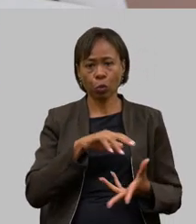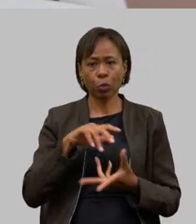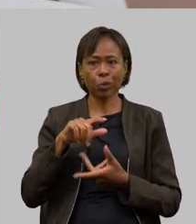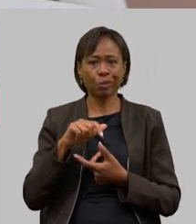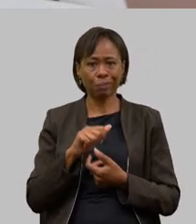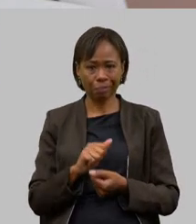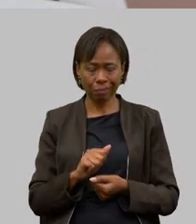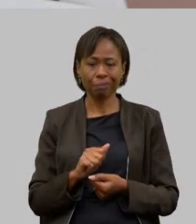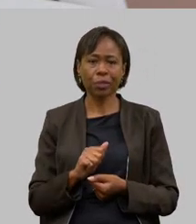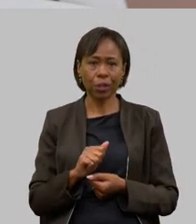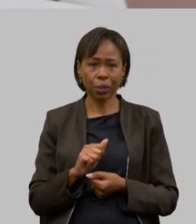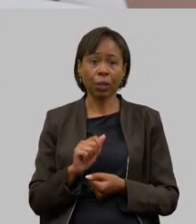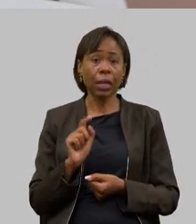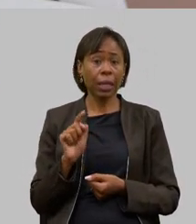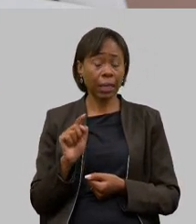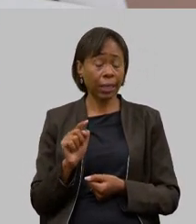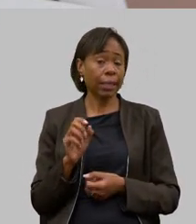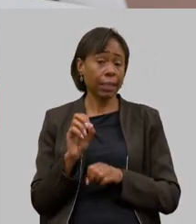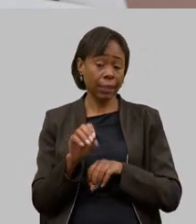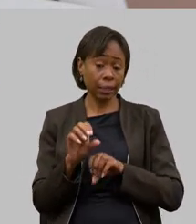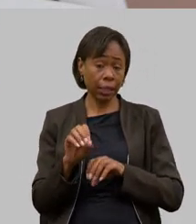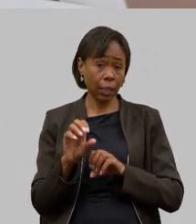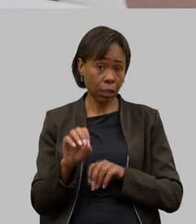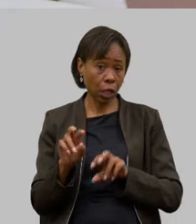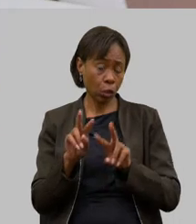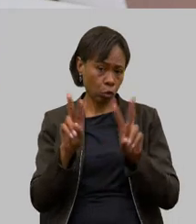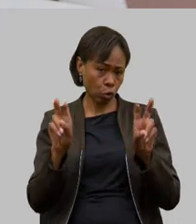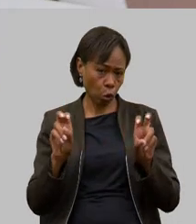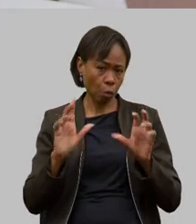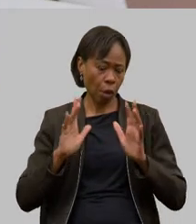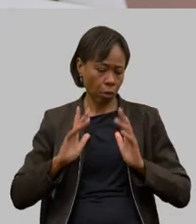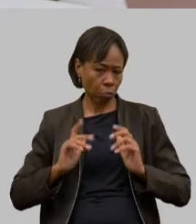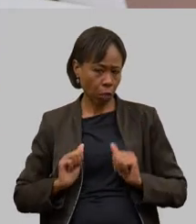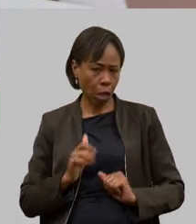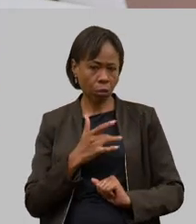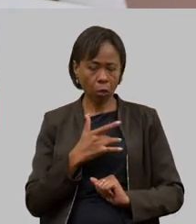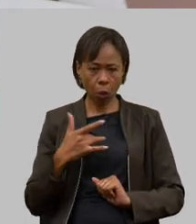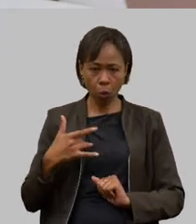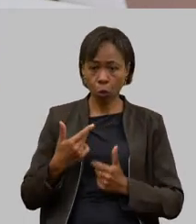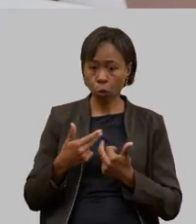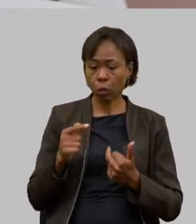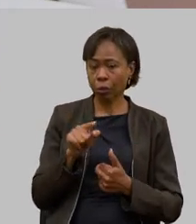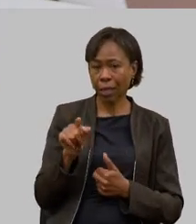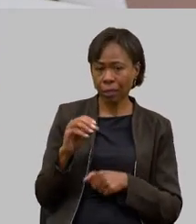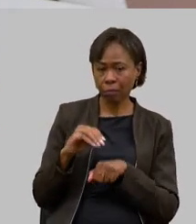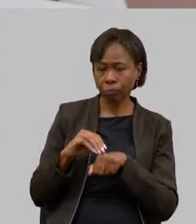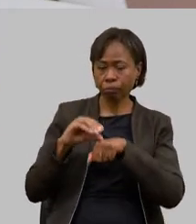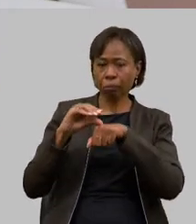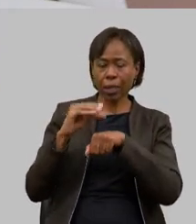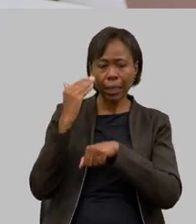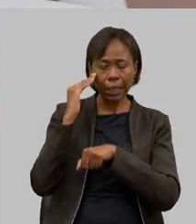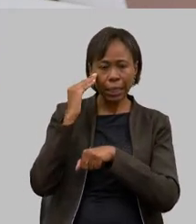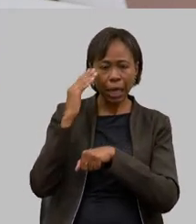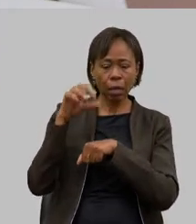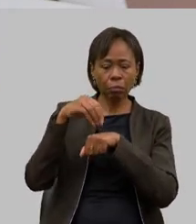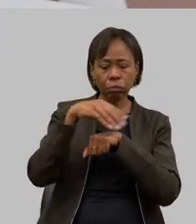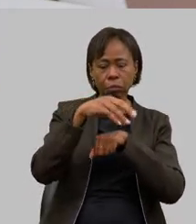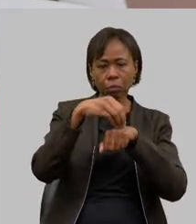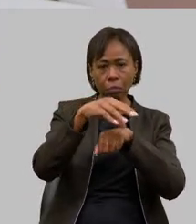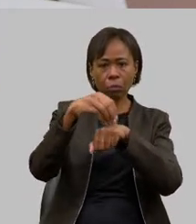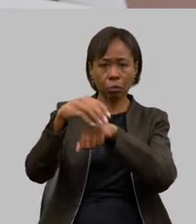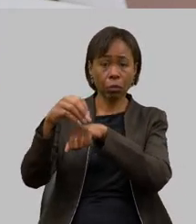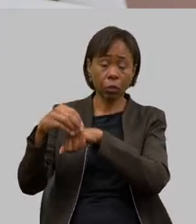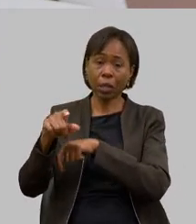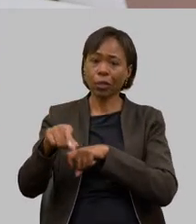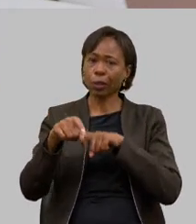depois da gente e essa questão da educação sanitária e essa compreensão deles e a sucessão que eles poderão fazer depois no campo